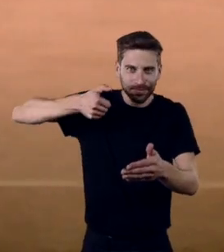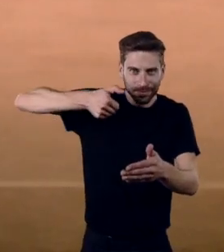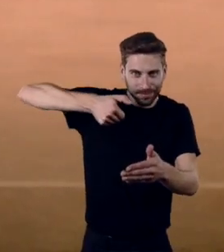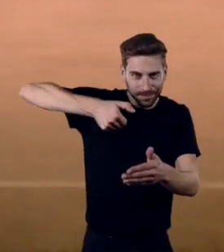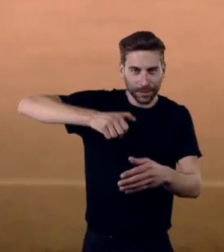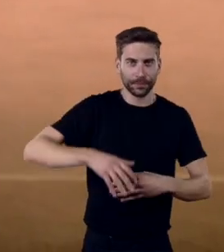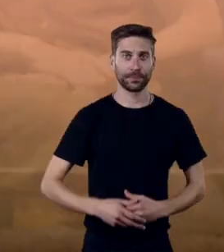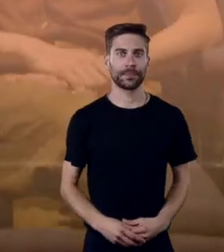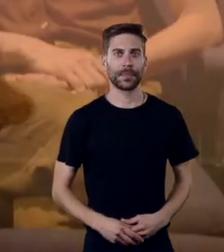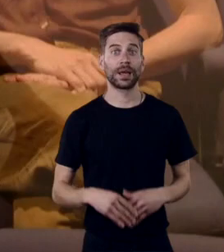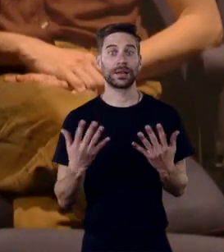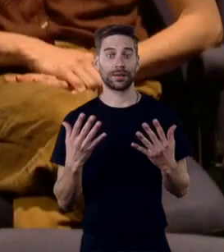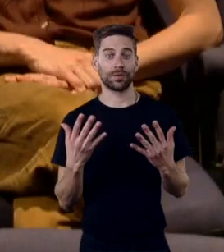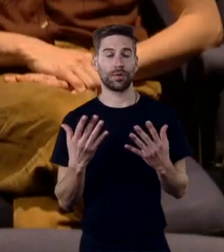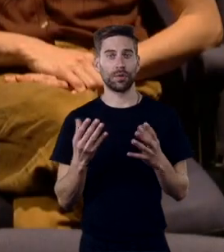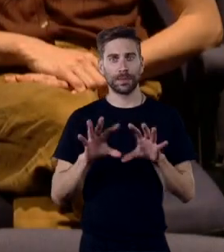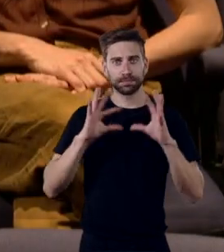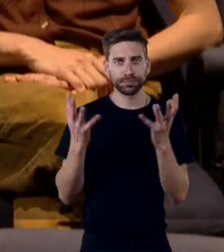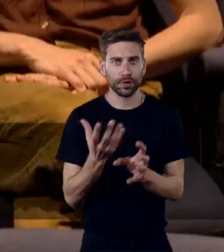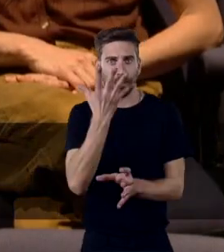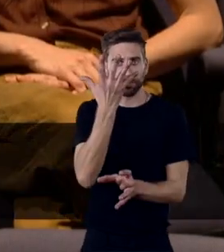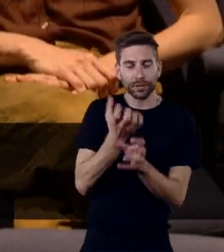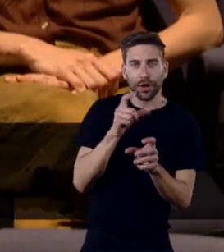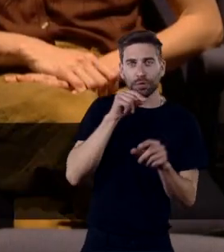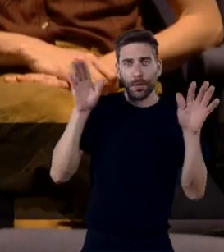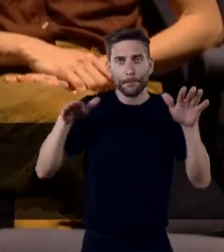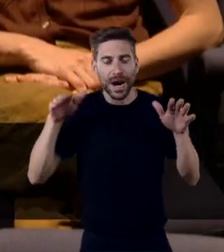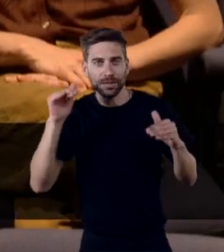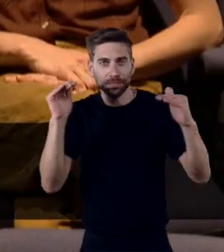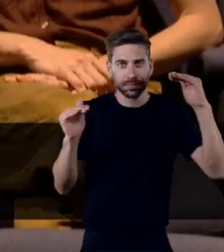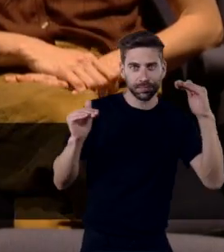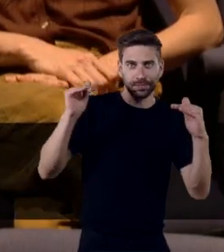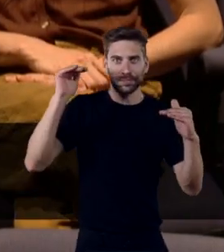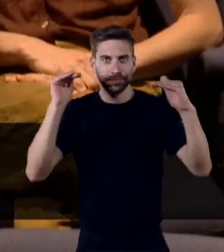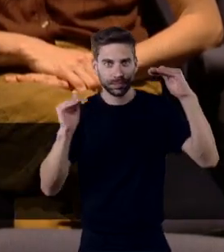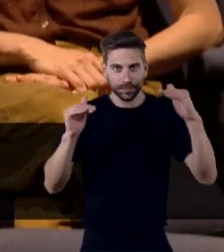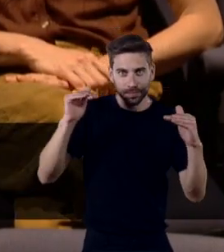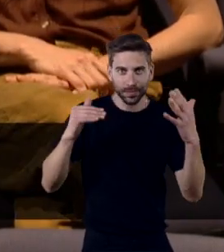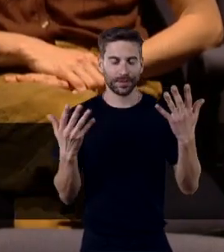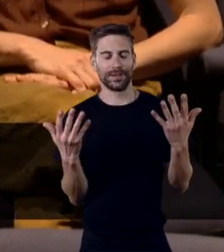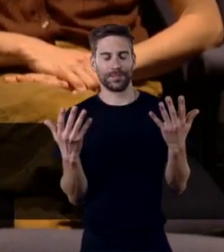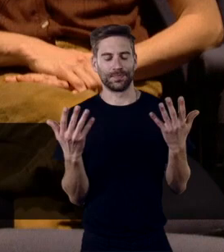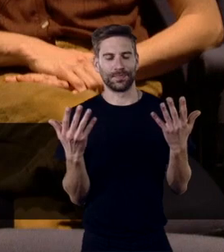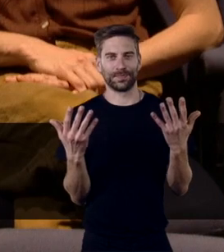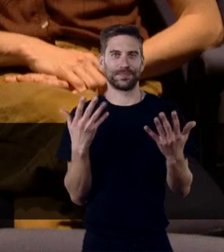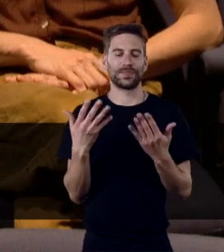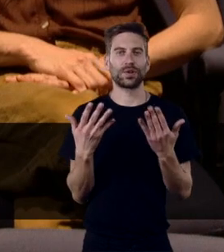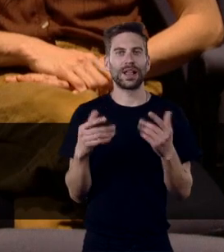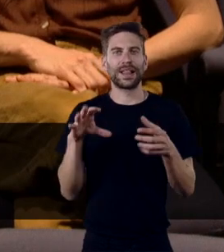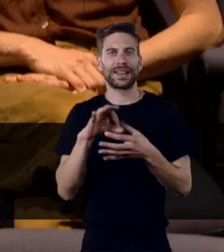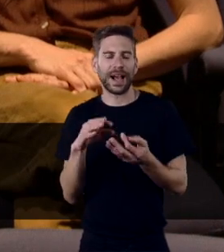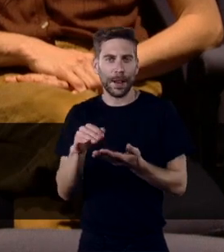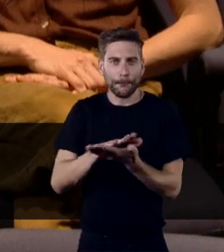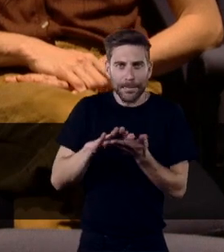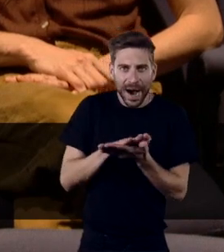Então, gravidade do pássaro, a gravidade e a leveza, este binómio enraizamento e